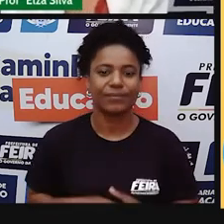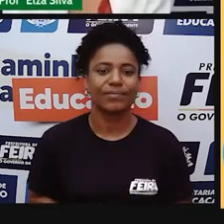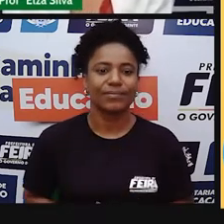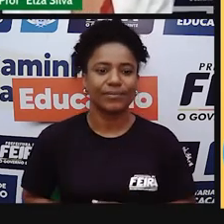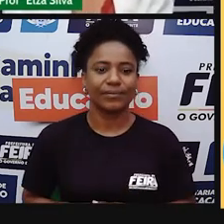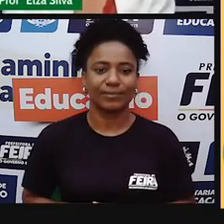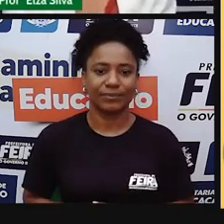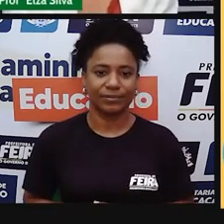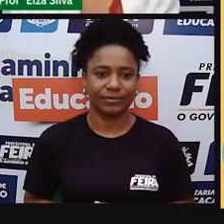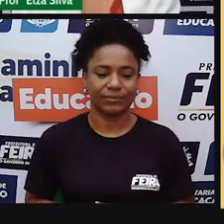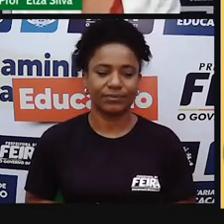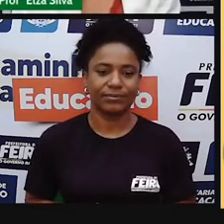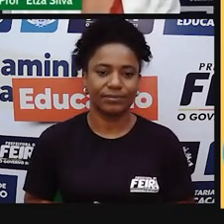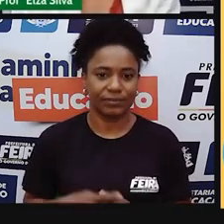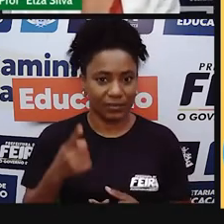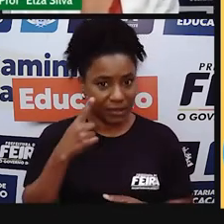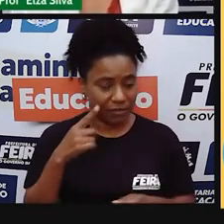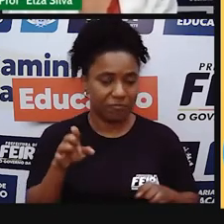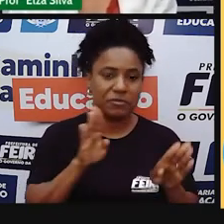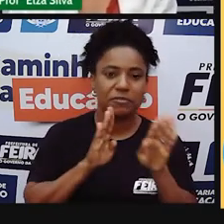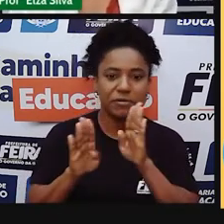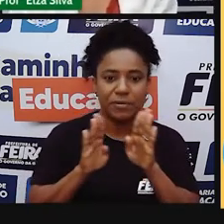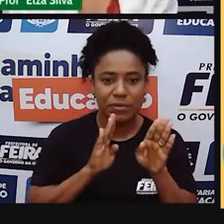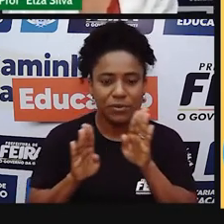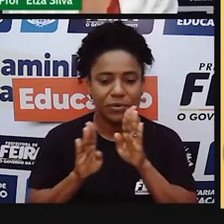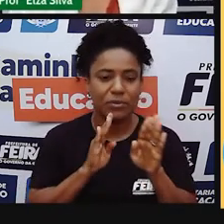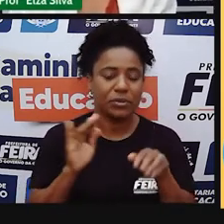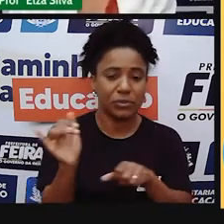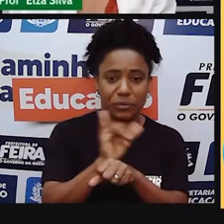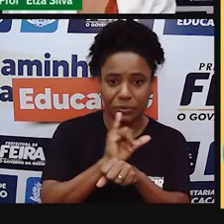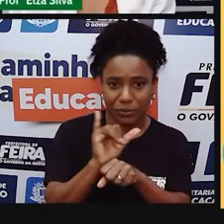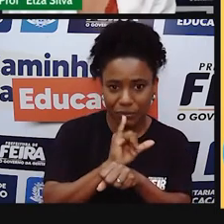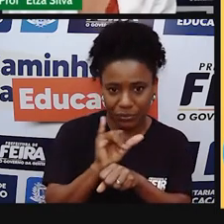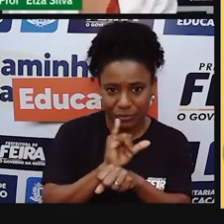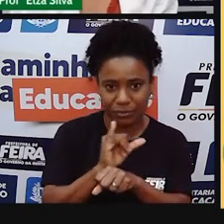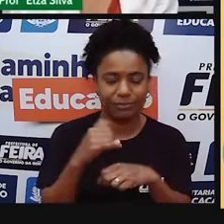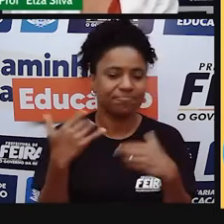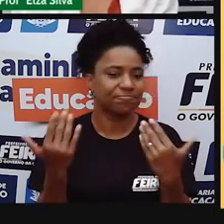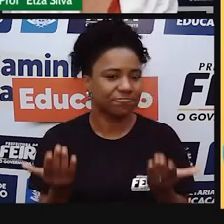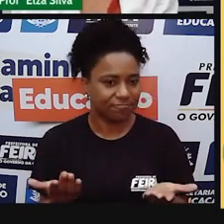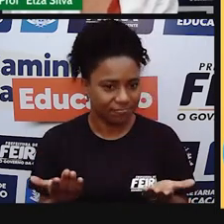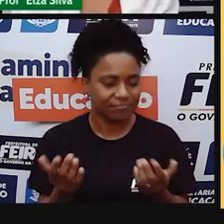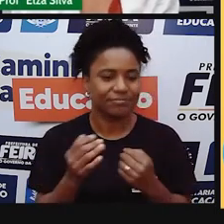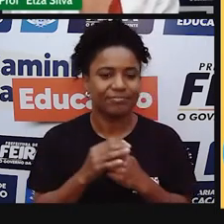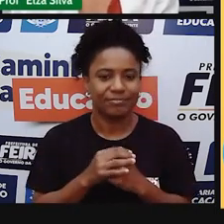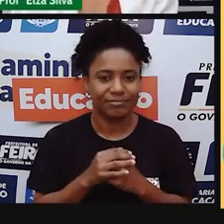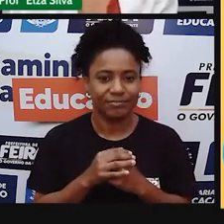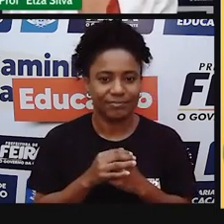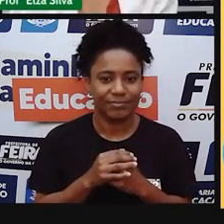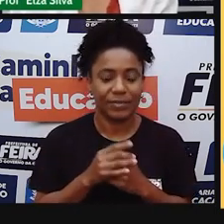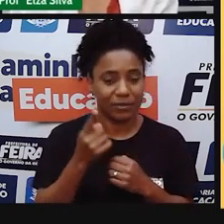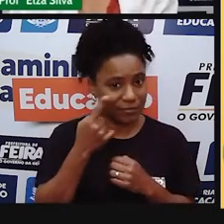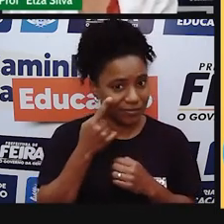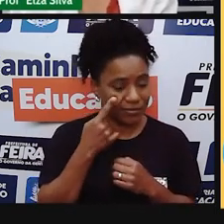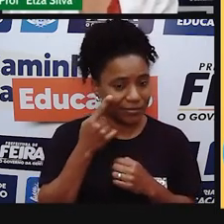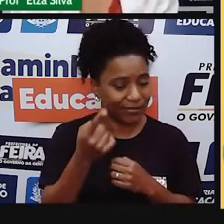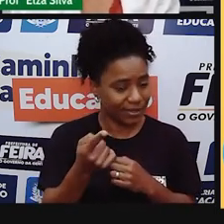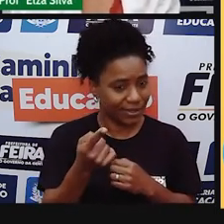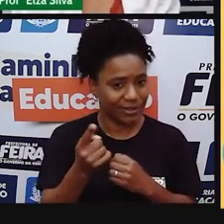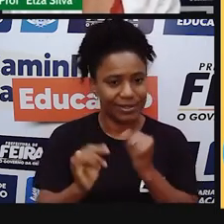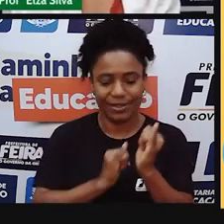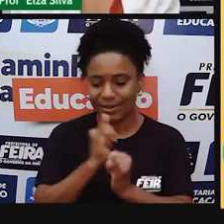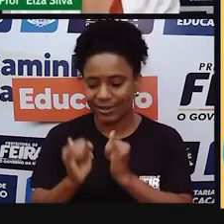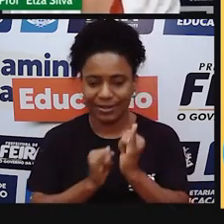there are programs as Facebook, Twitter, YouTube, Messenger, Discord. Então, como já vimos na